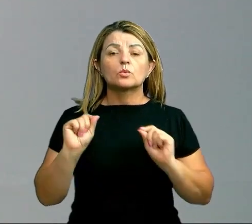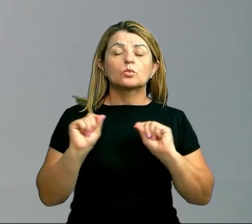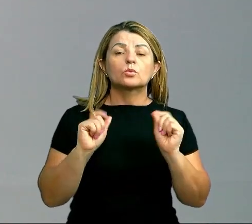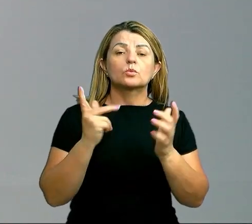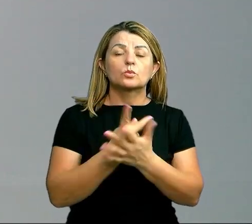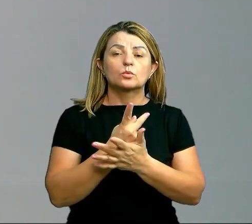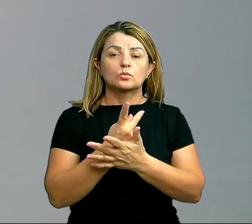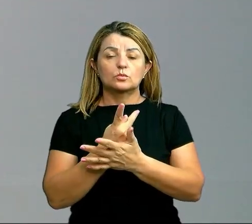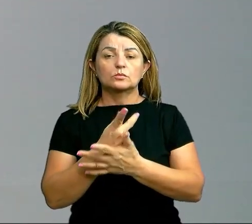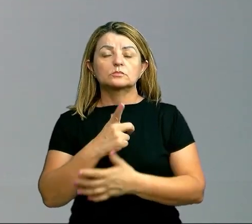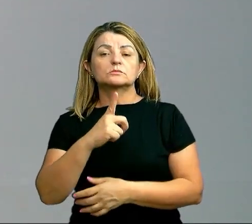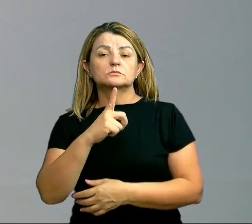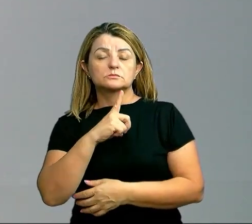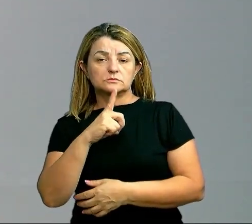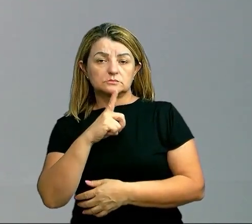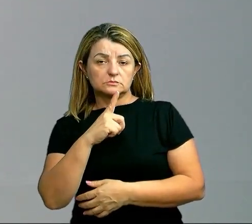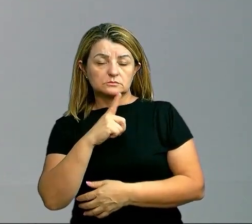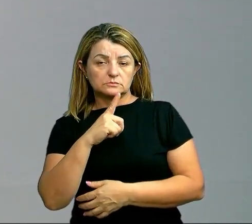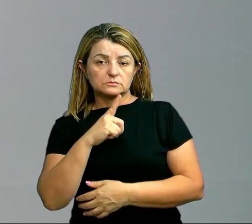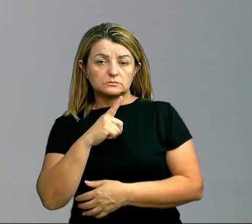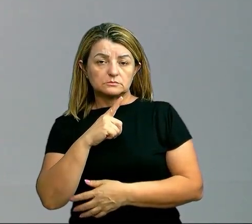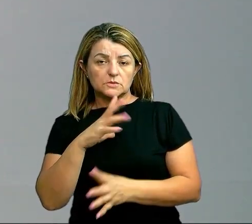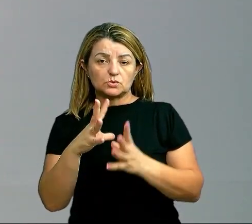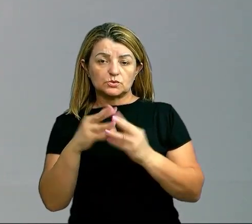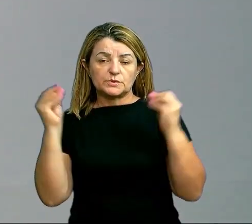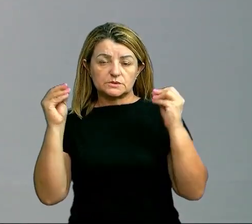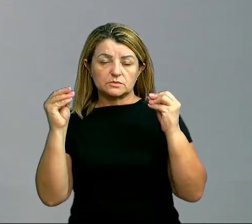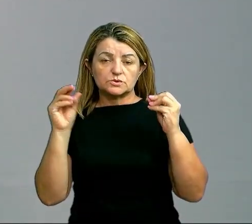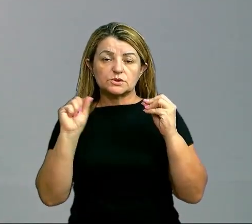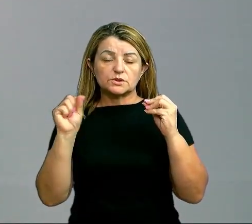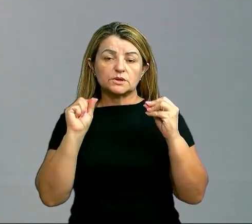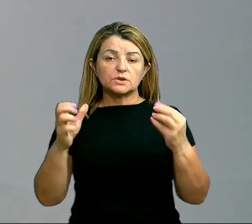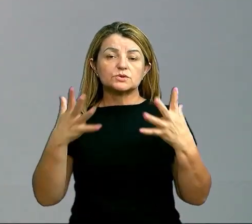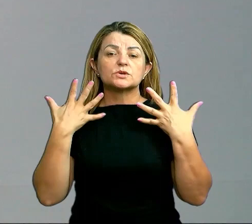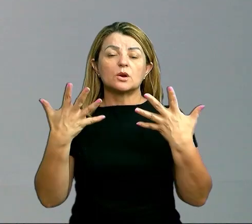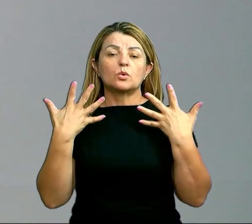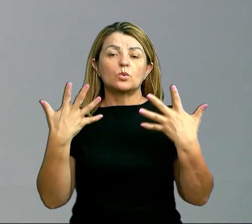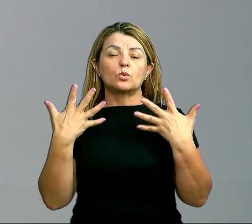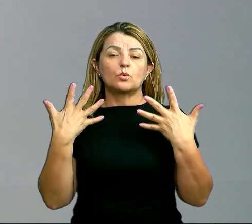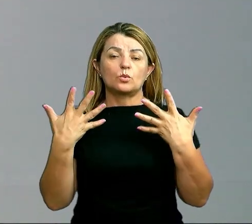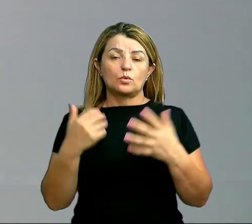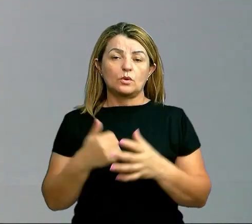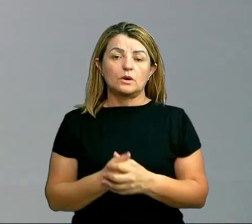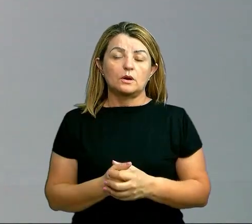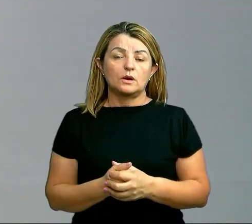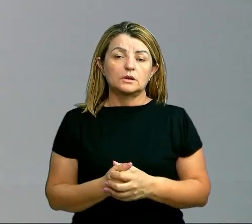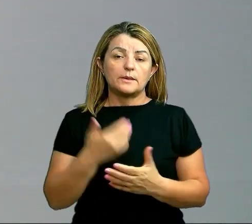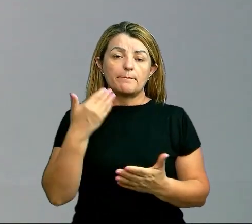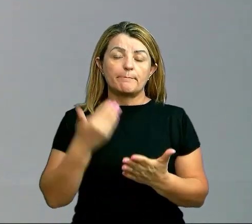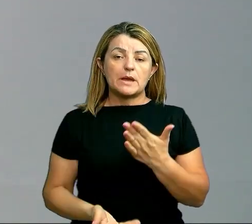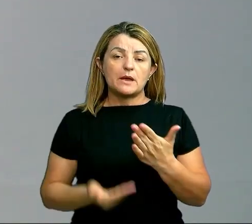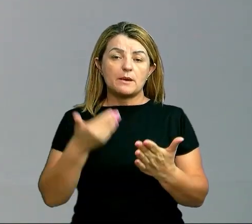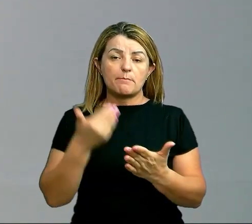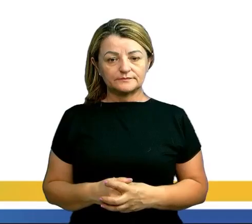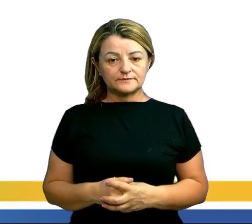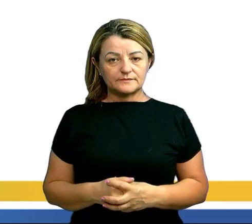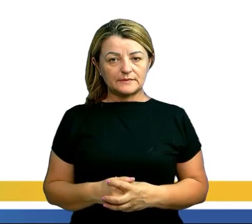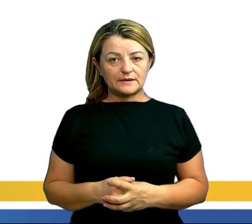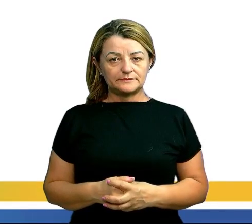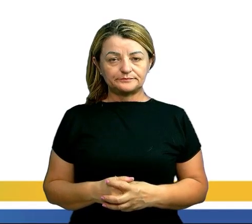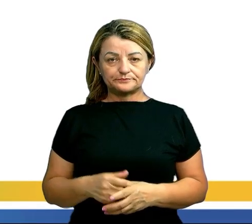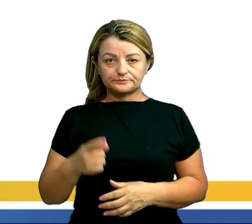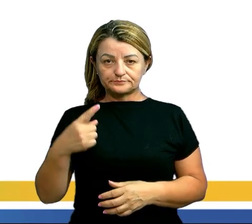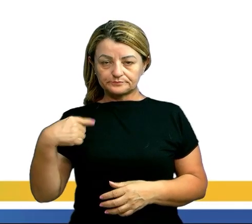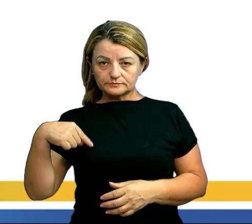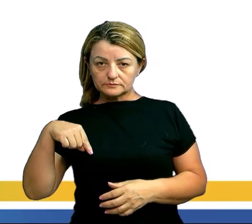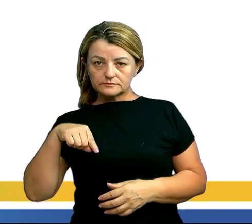acontecendo ali existe uma certa dissipação de calor então nessa dissipação de calor ocorre uma perda desse calor a gente